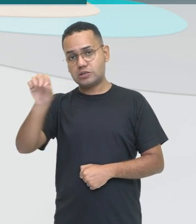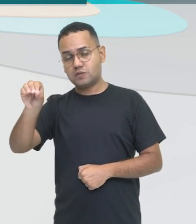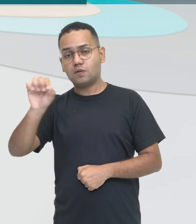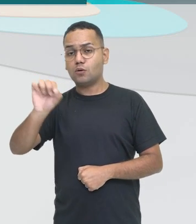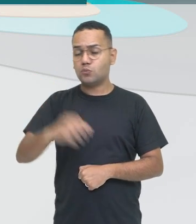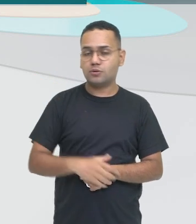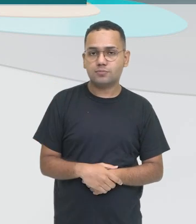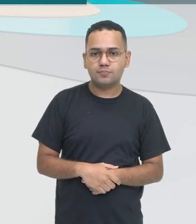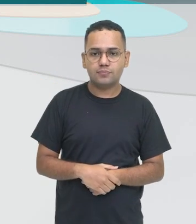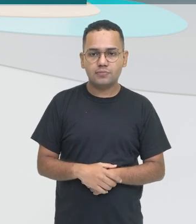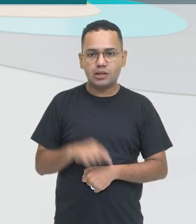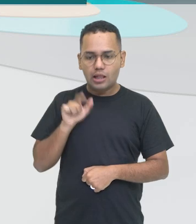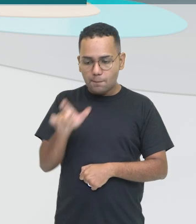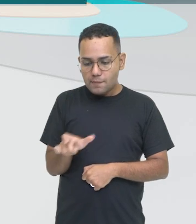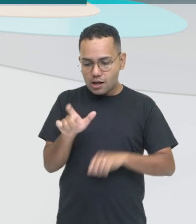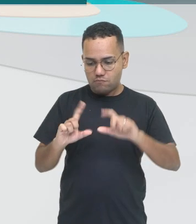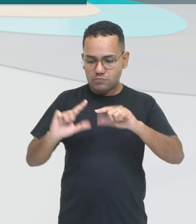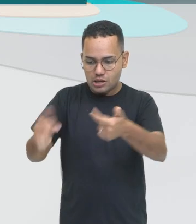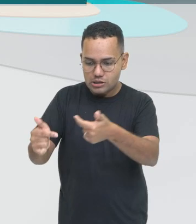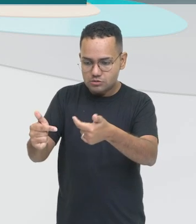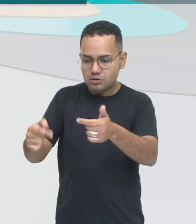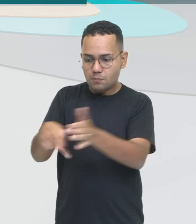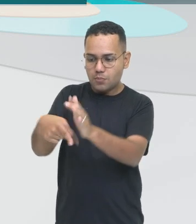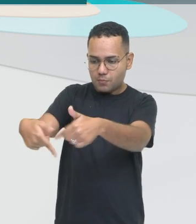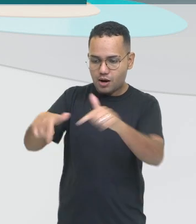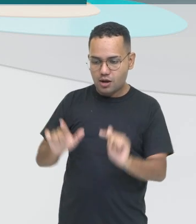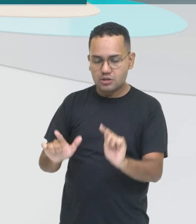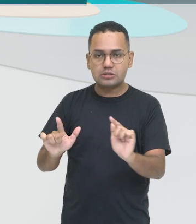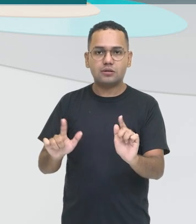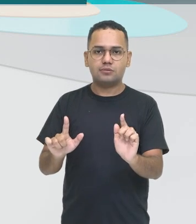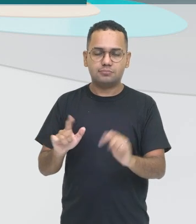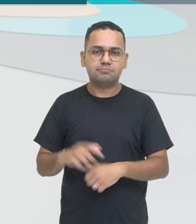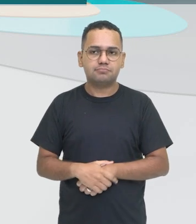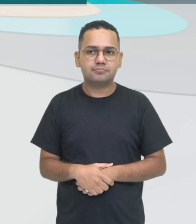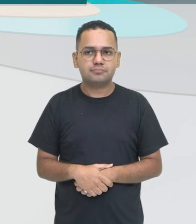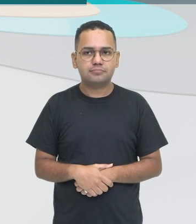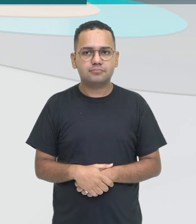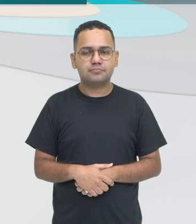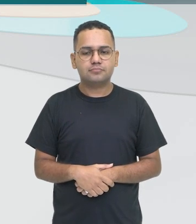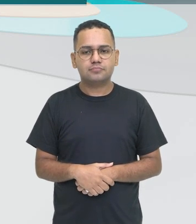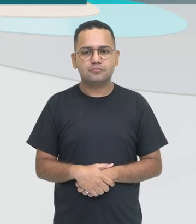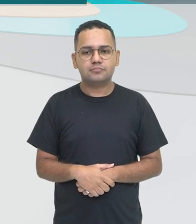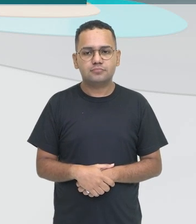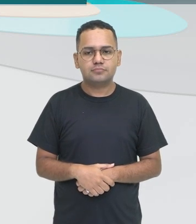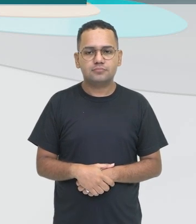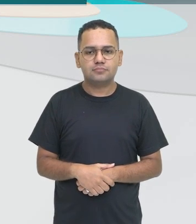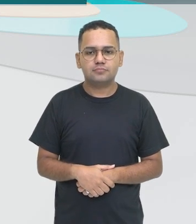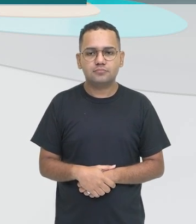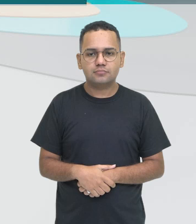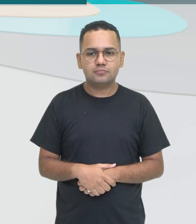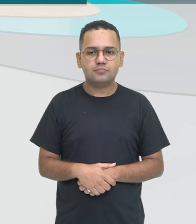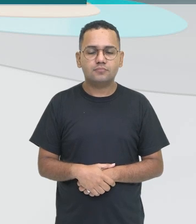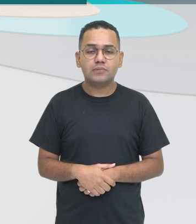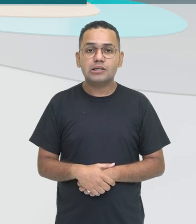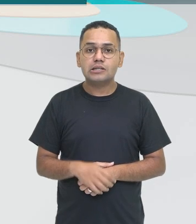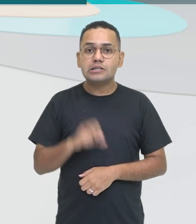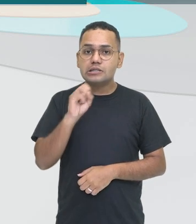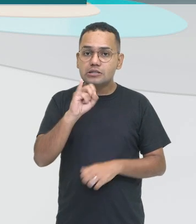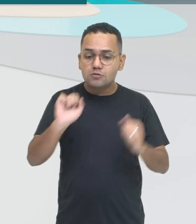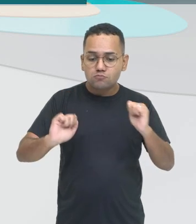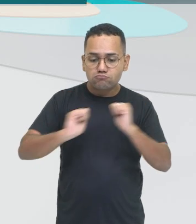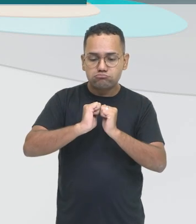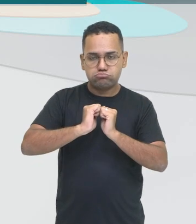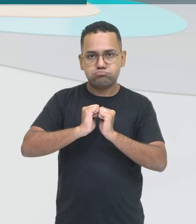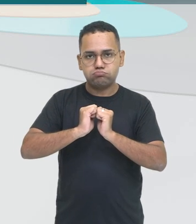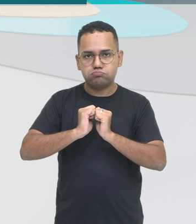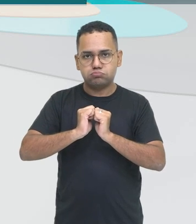faz ação, recebe ação. Por isso que ele dá essa ideia, a gente faz essa analogia com o espelho, certo? Quando eu coloco a preposição by